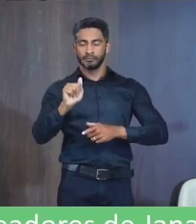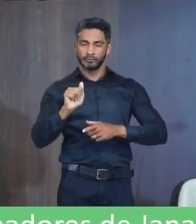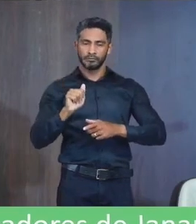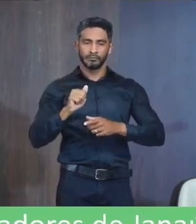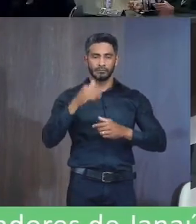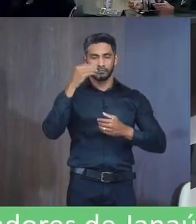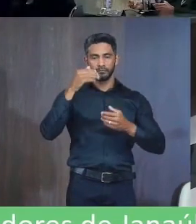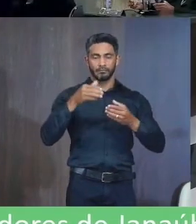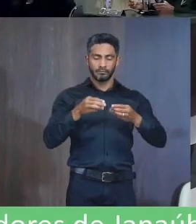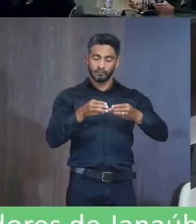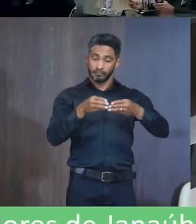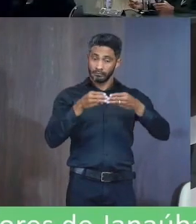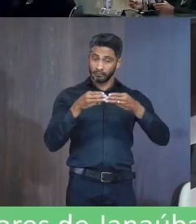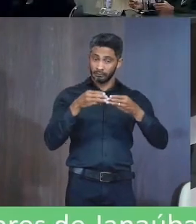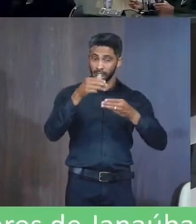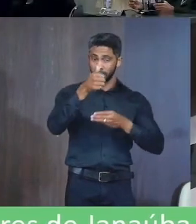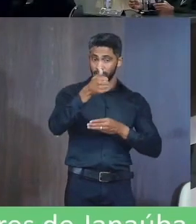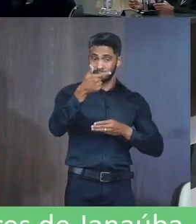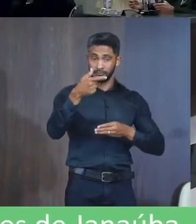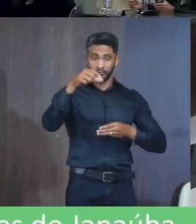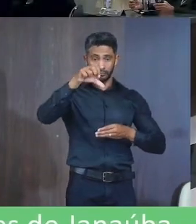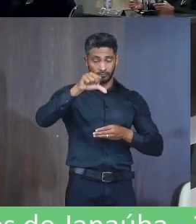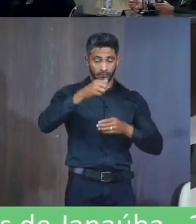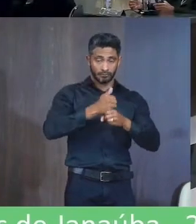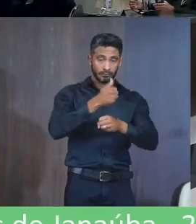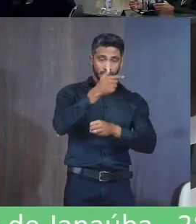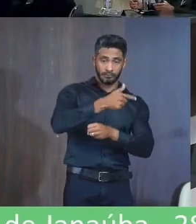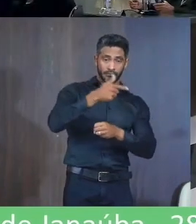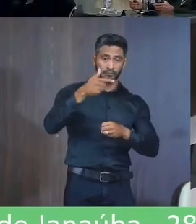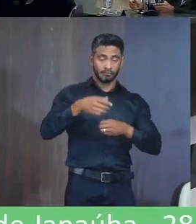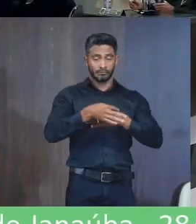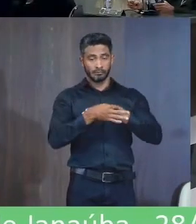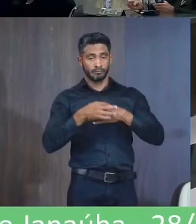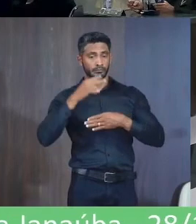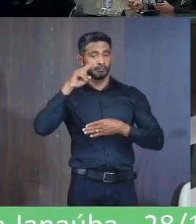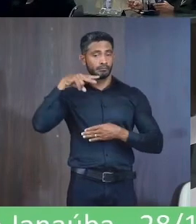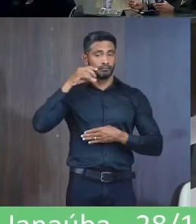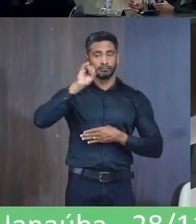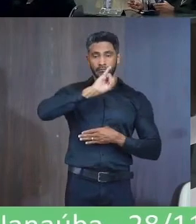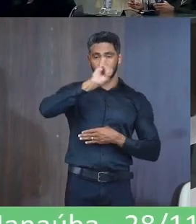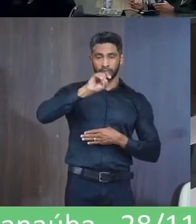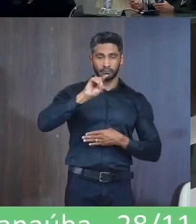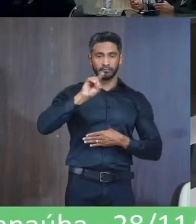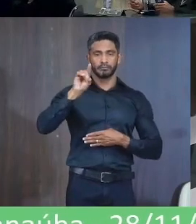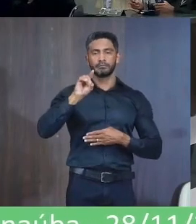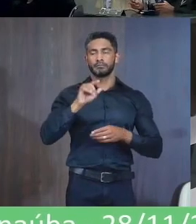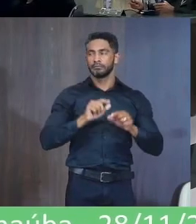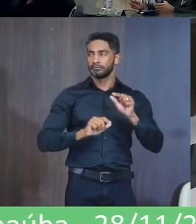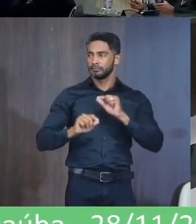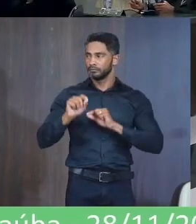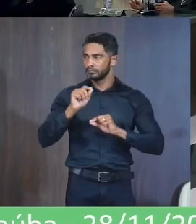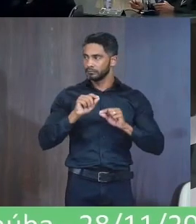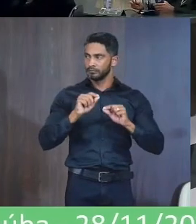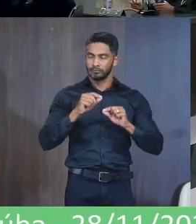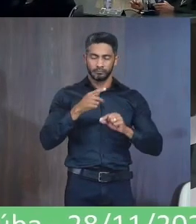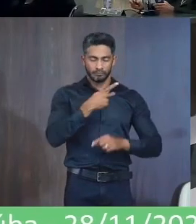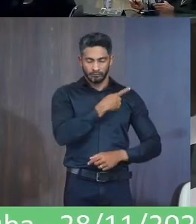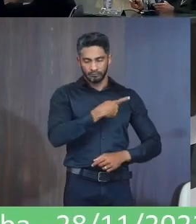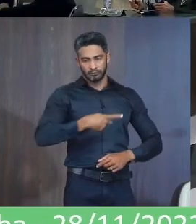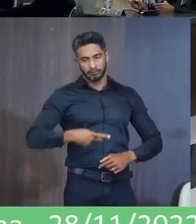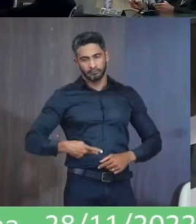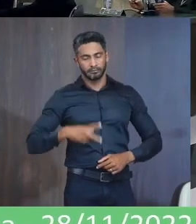129 2022 Voto de congratulação Autoria Vereador José Tassísio Mendes Excelentíssimo Senhor